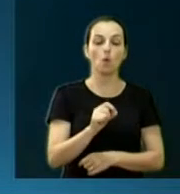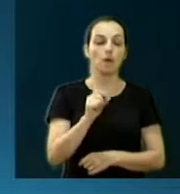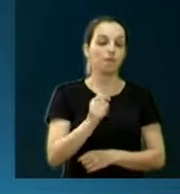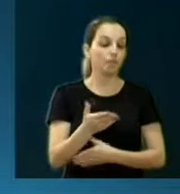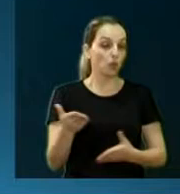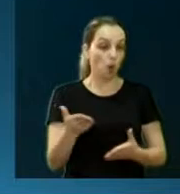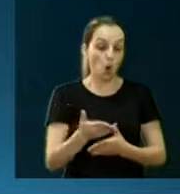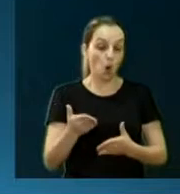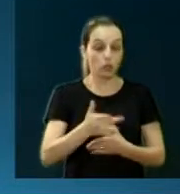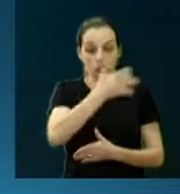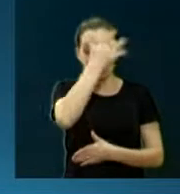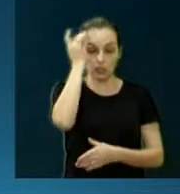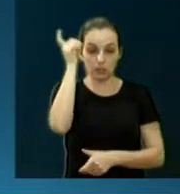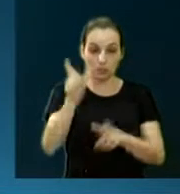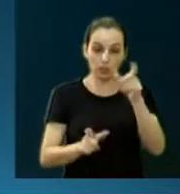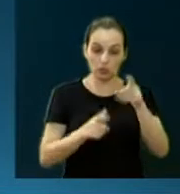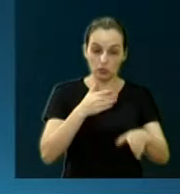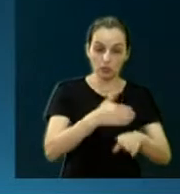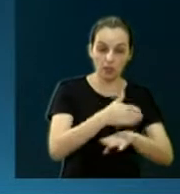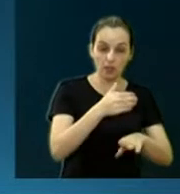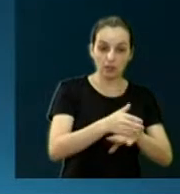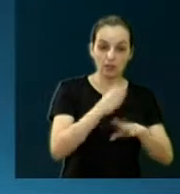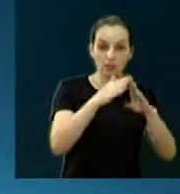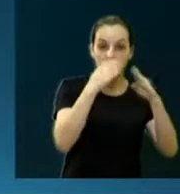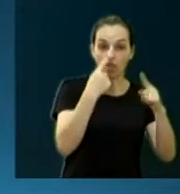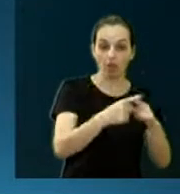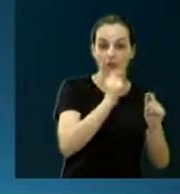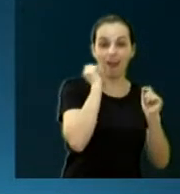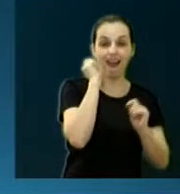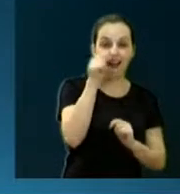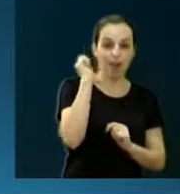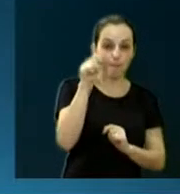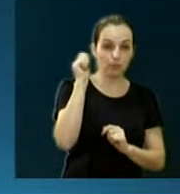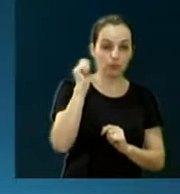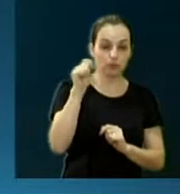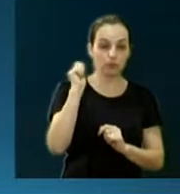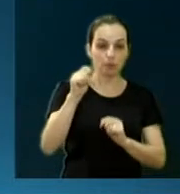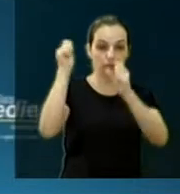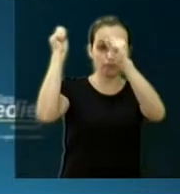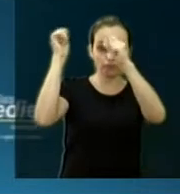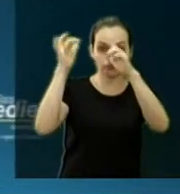hoje, os fiéis levam para a Igreja Ramos, a fim de serem abençoados como símbolo de fé.